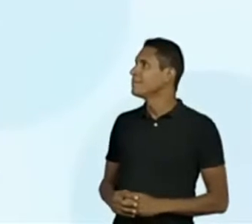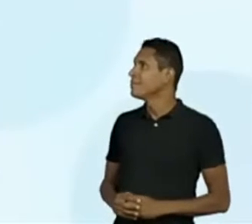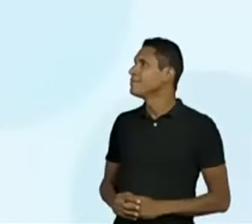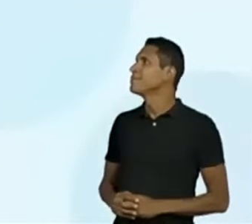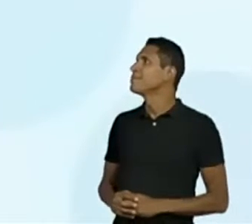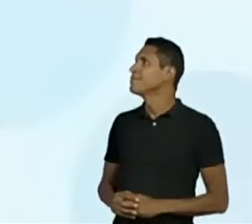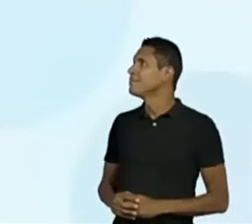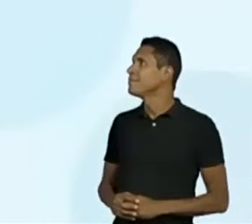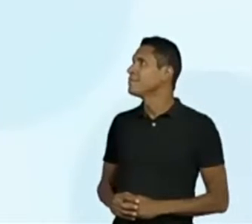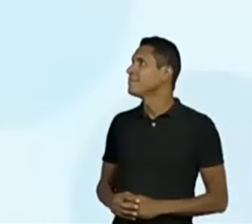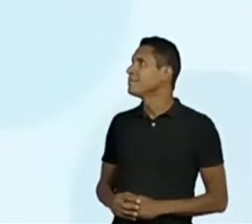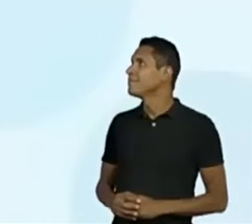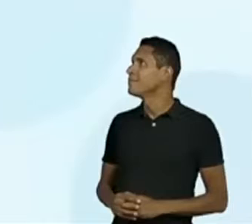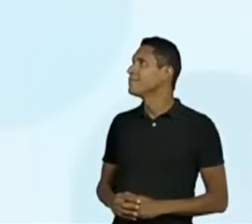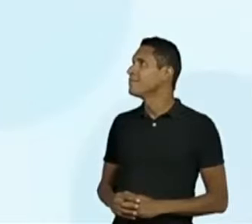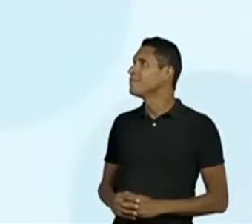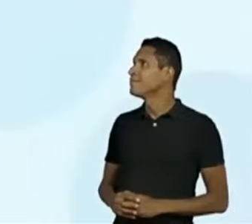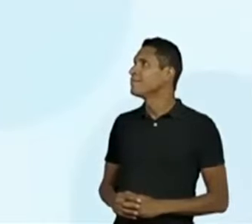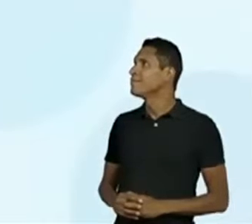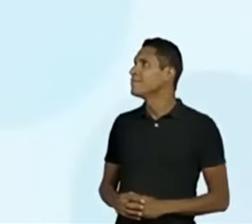Deixa eu pegar a minha borracha.